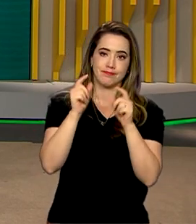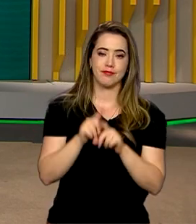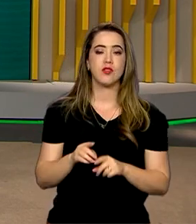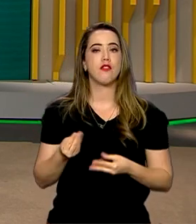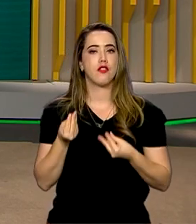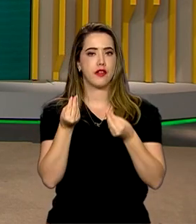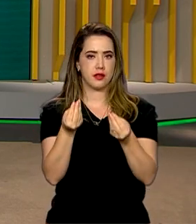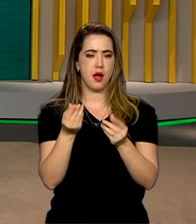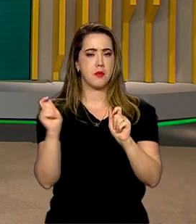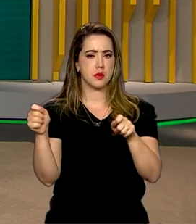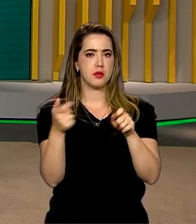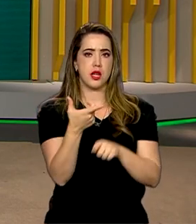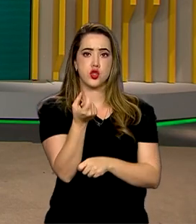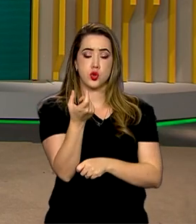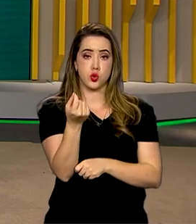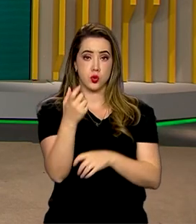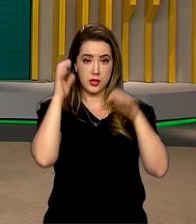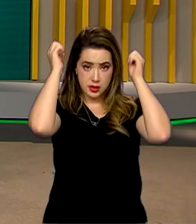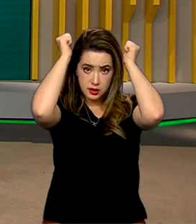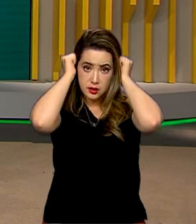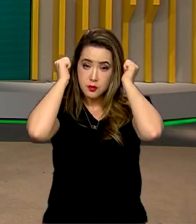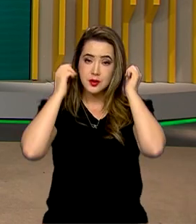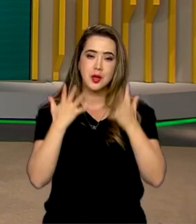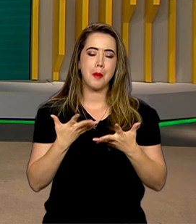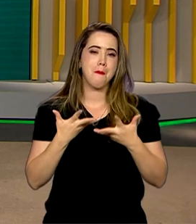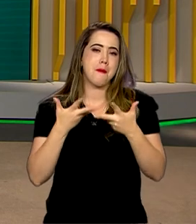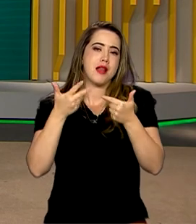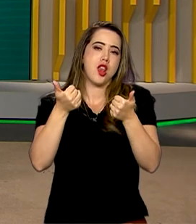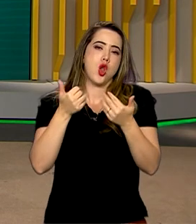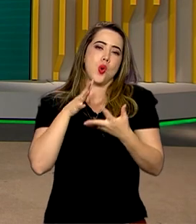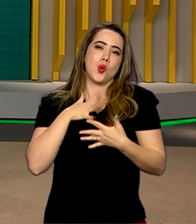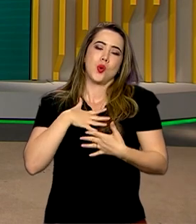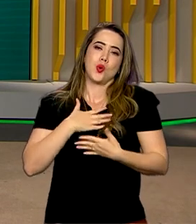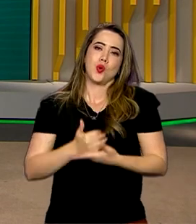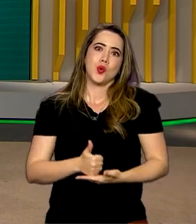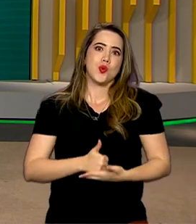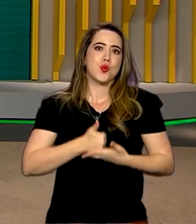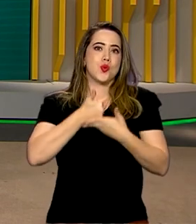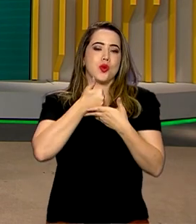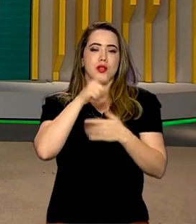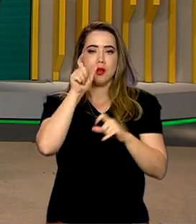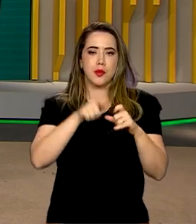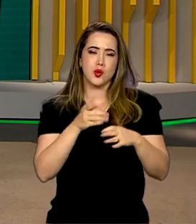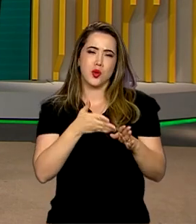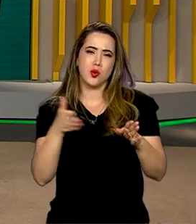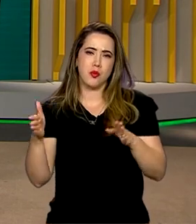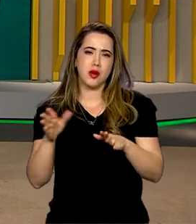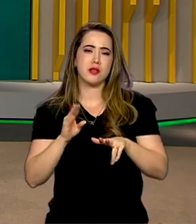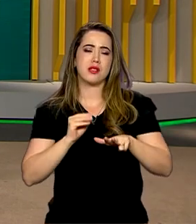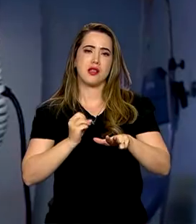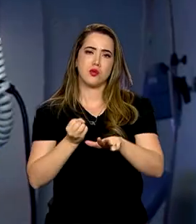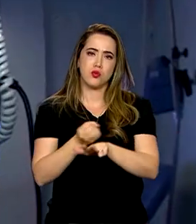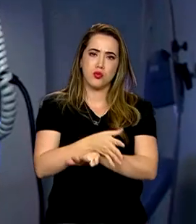perucas, um acessório que ajuda a elevar a autoestima de quem perde o cabelo durante a quimioterapia.